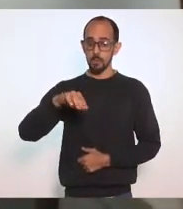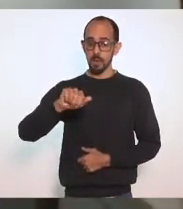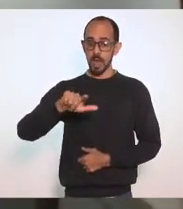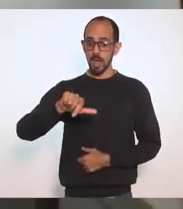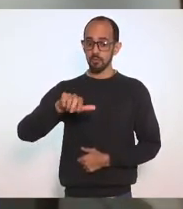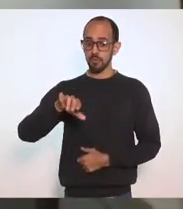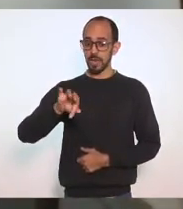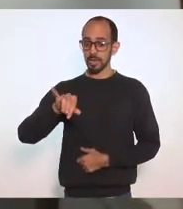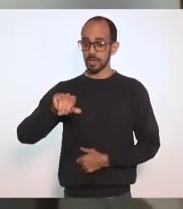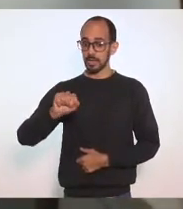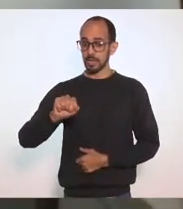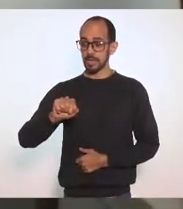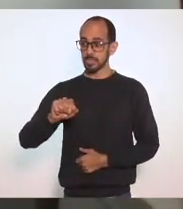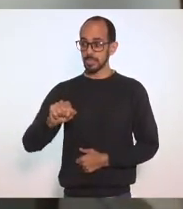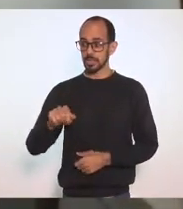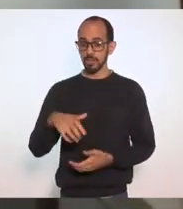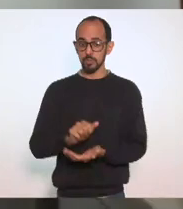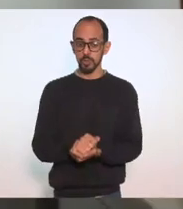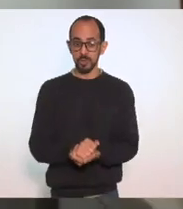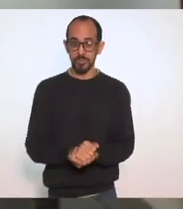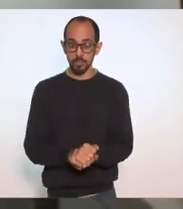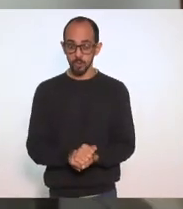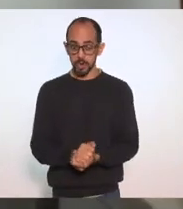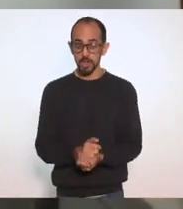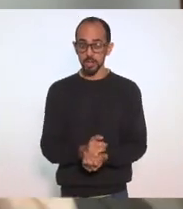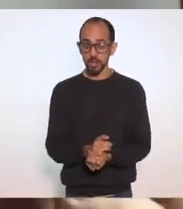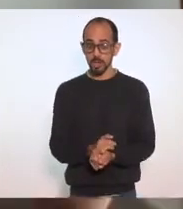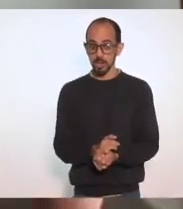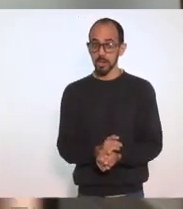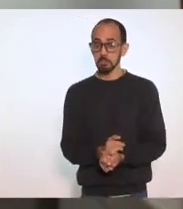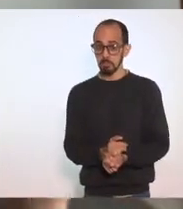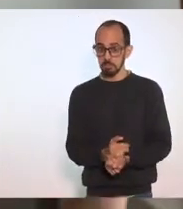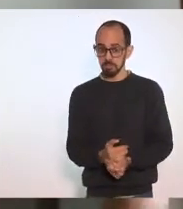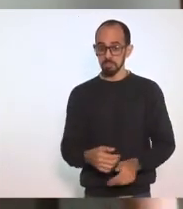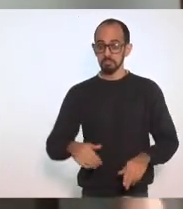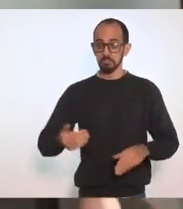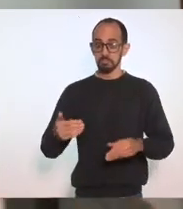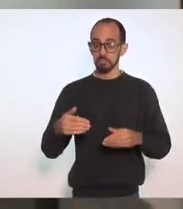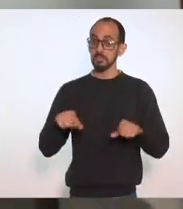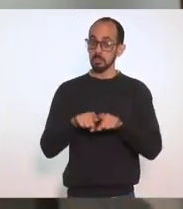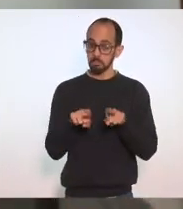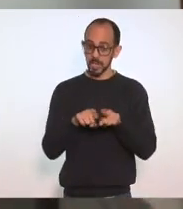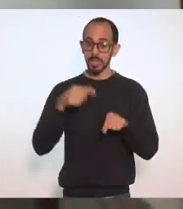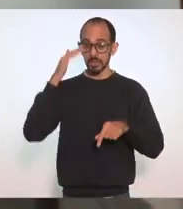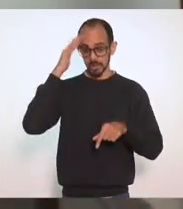entendo Alguns votos Contrários Daqueles que